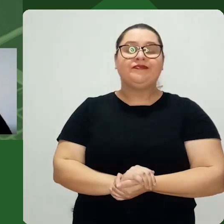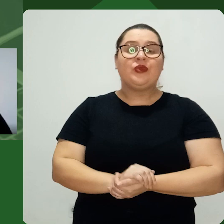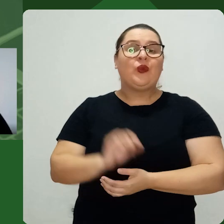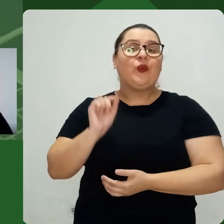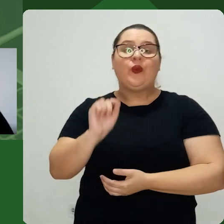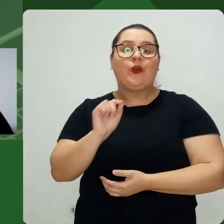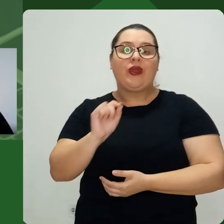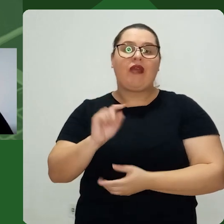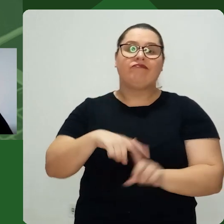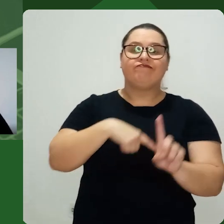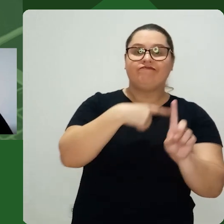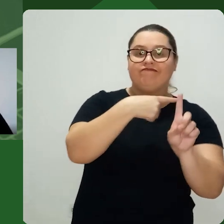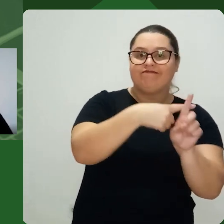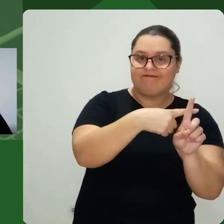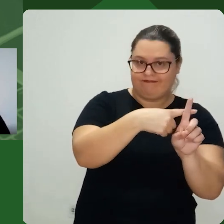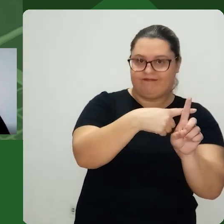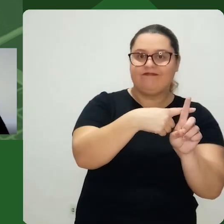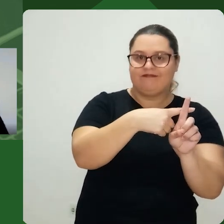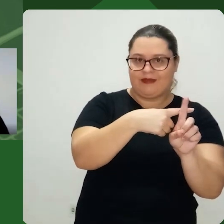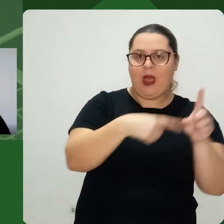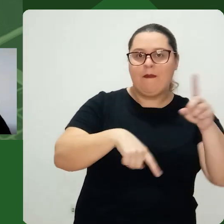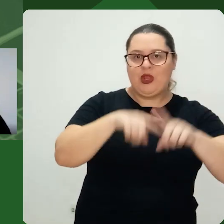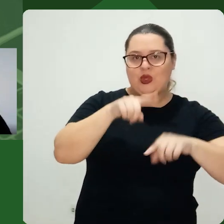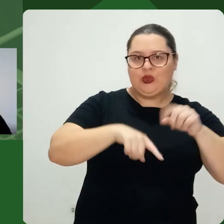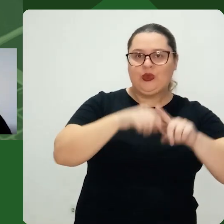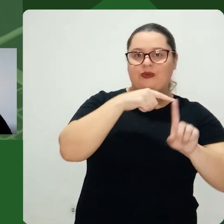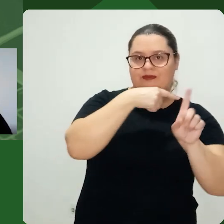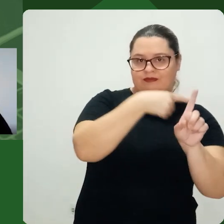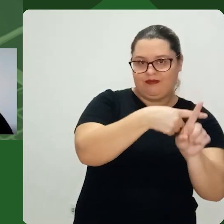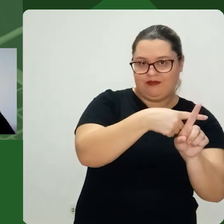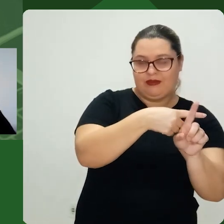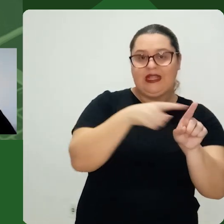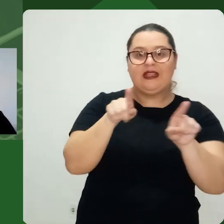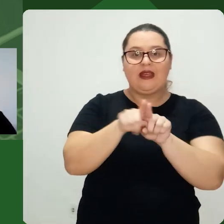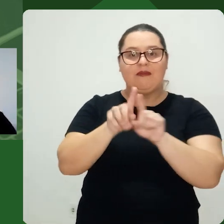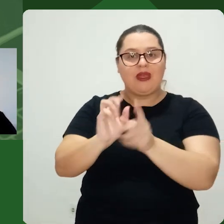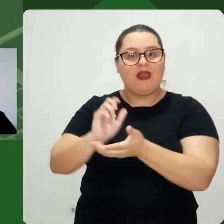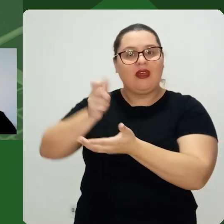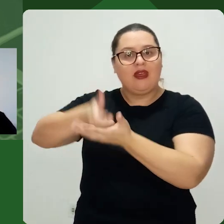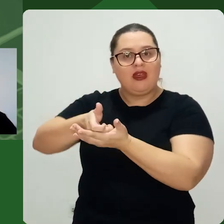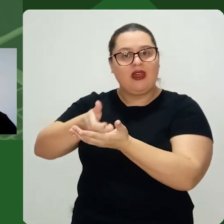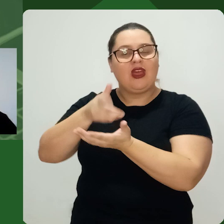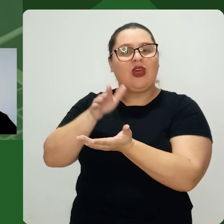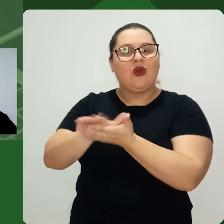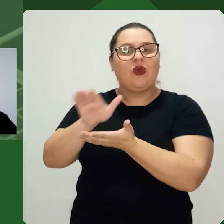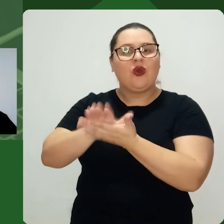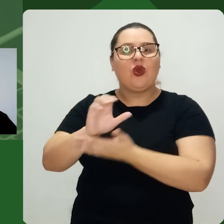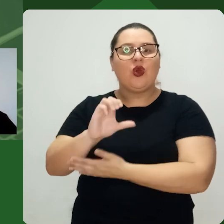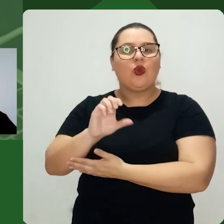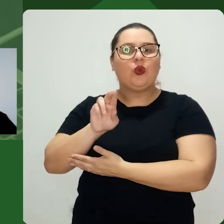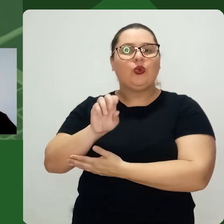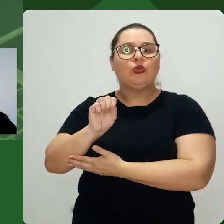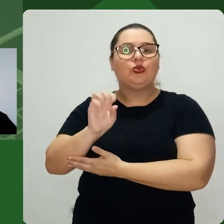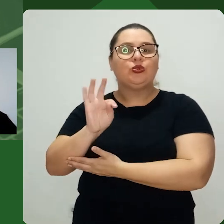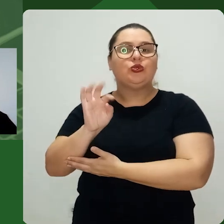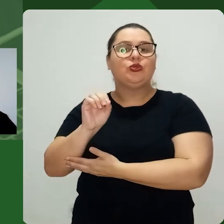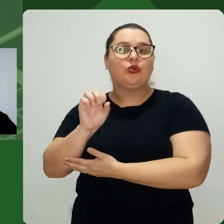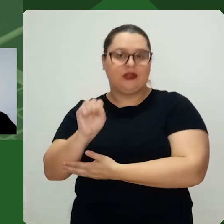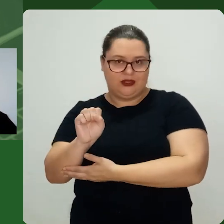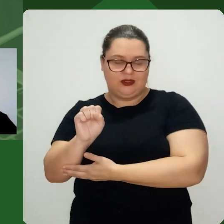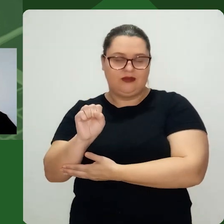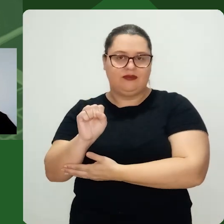os benefícios que são obtidos com os produtos, né? E os custos de obter esse